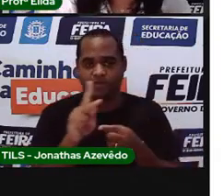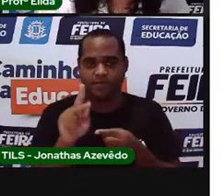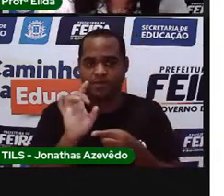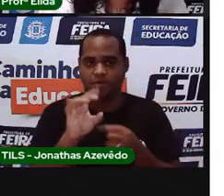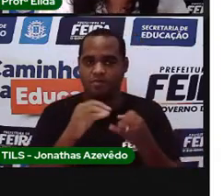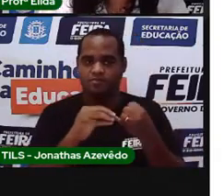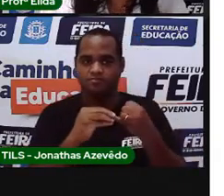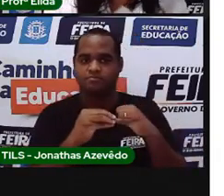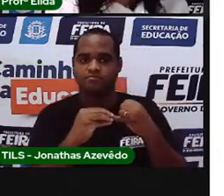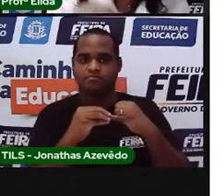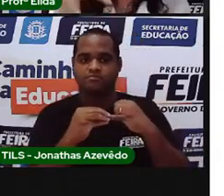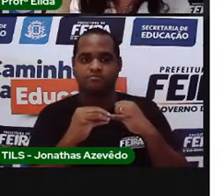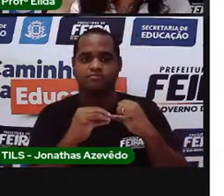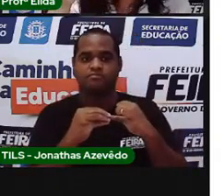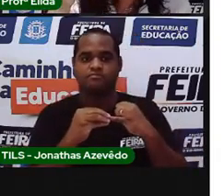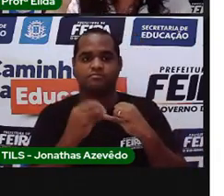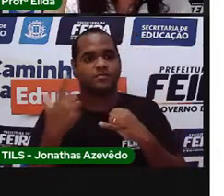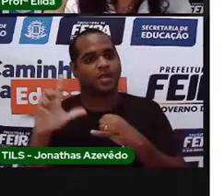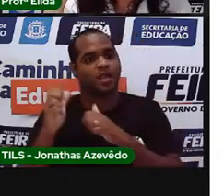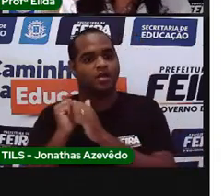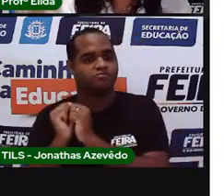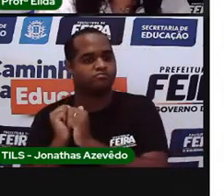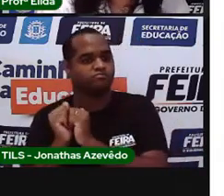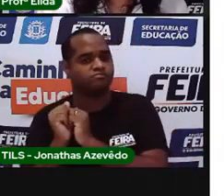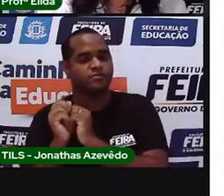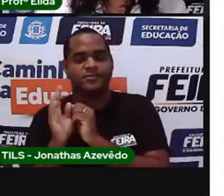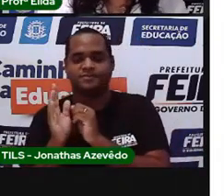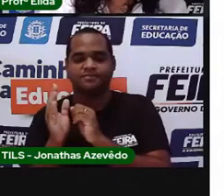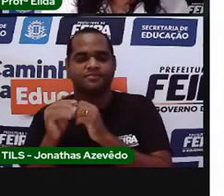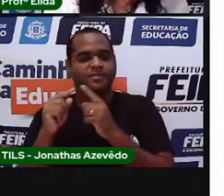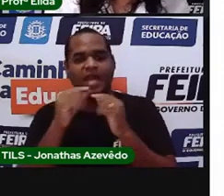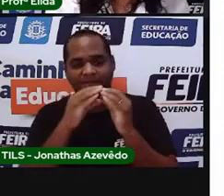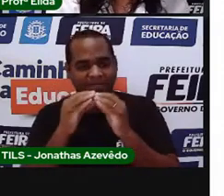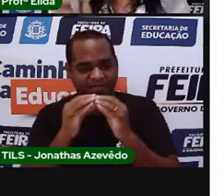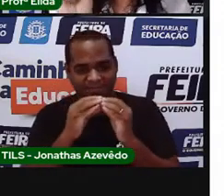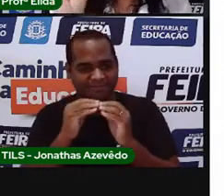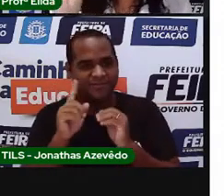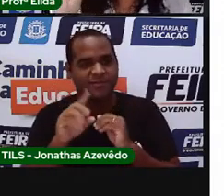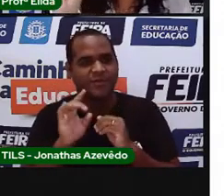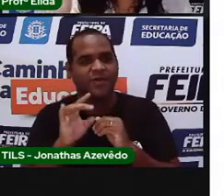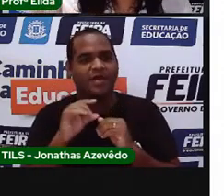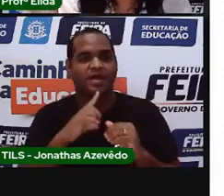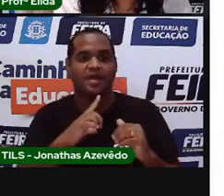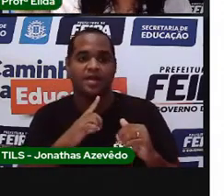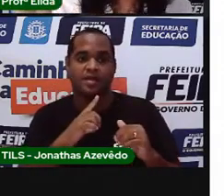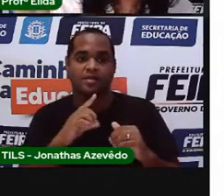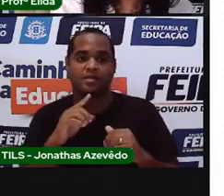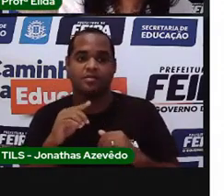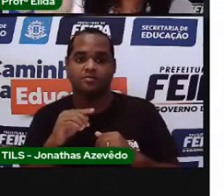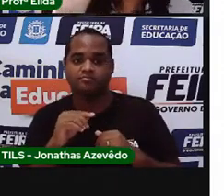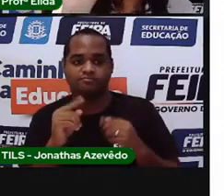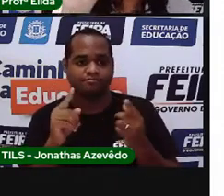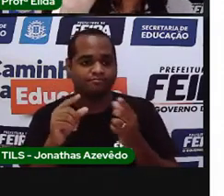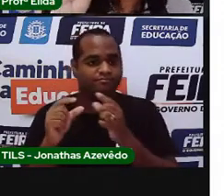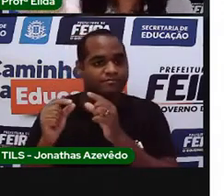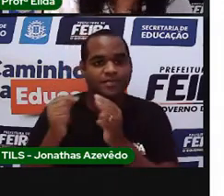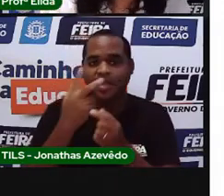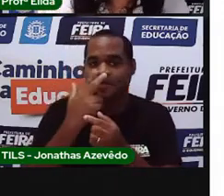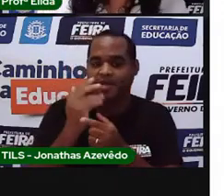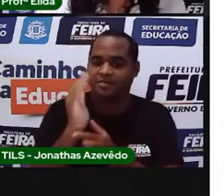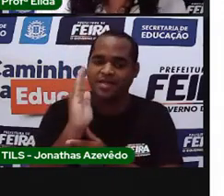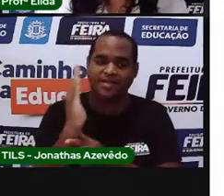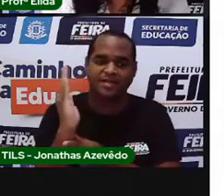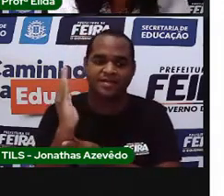feijão. Aqui só tem milho. Aqui a Pró só tem os pedacinhos de